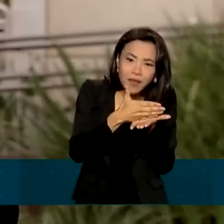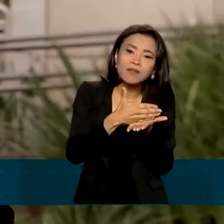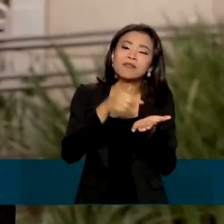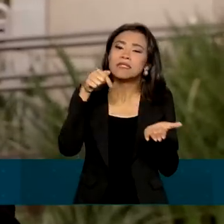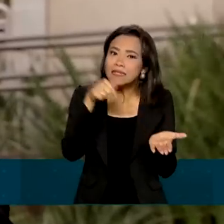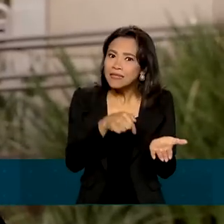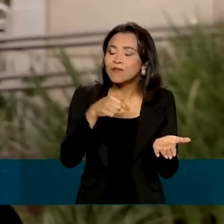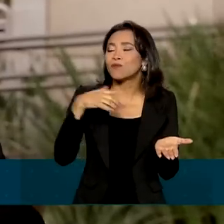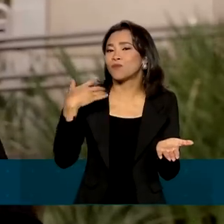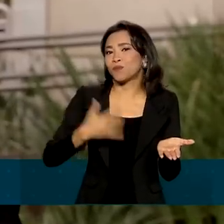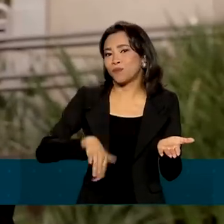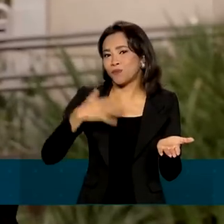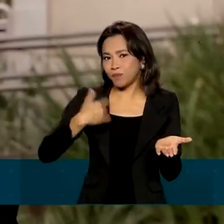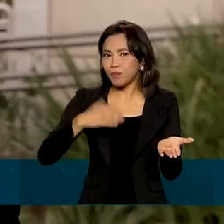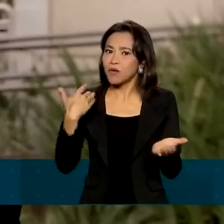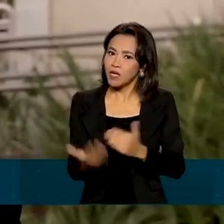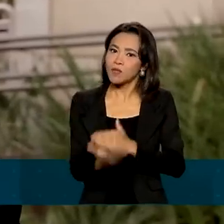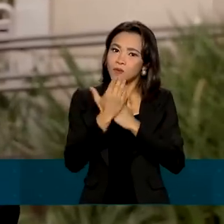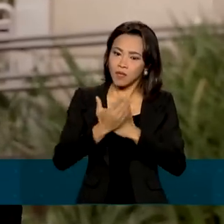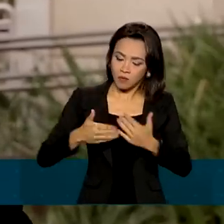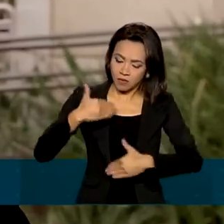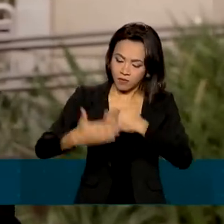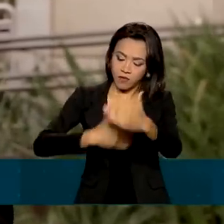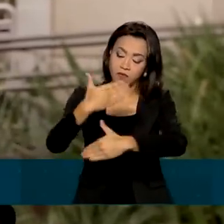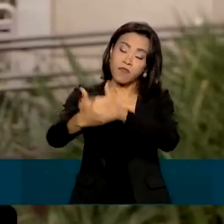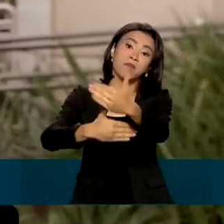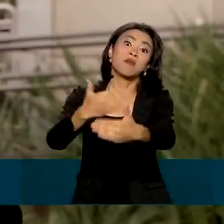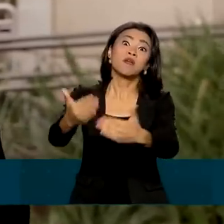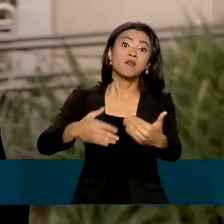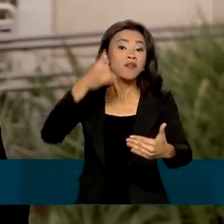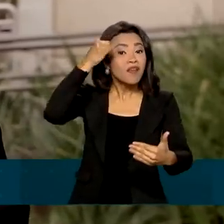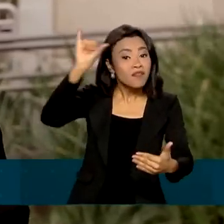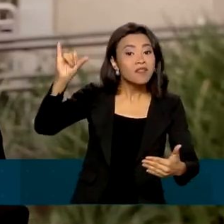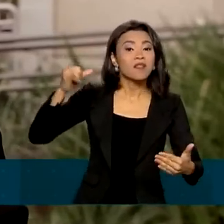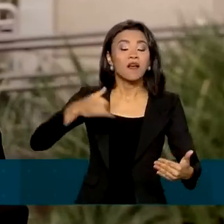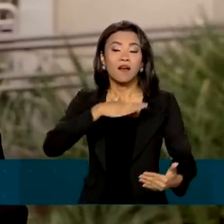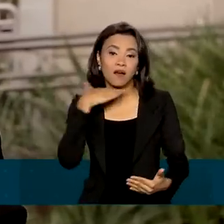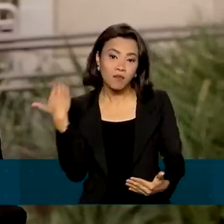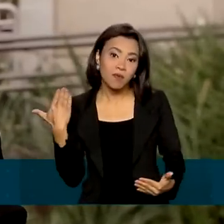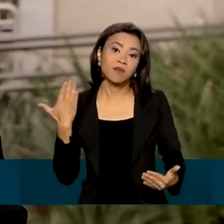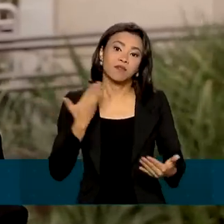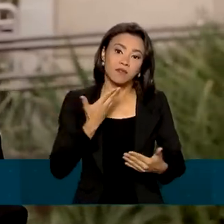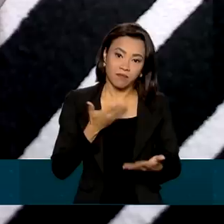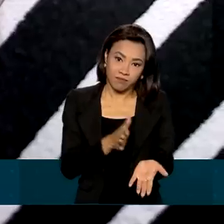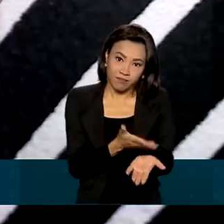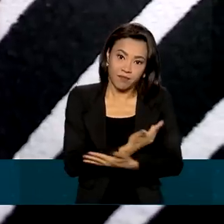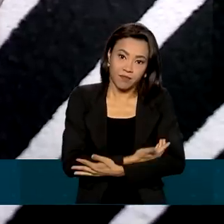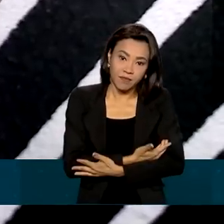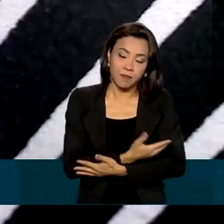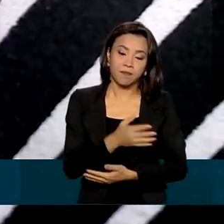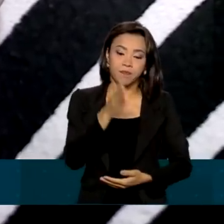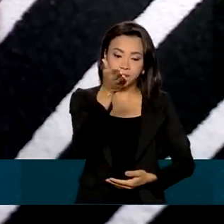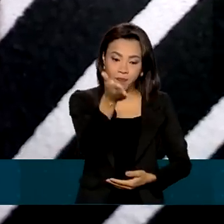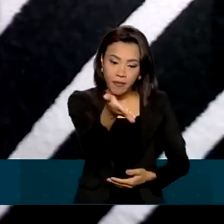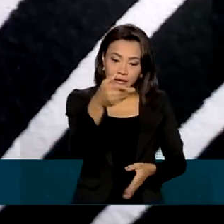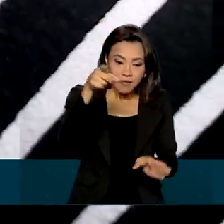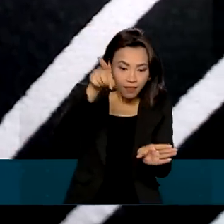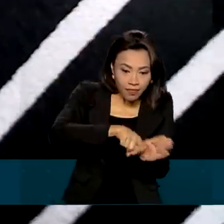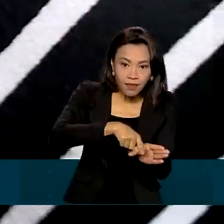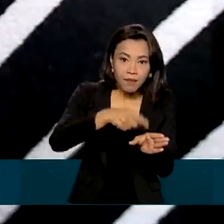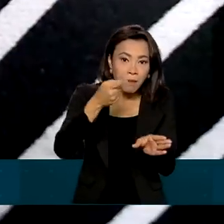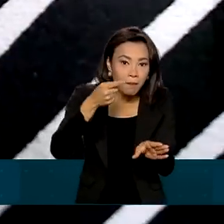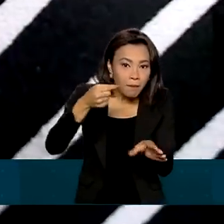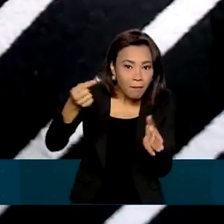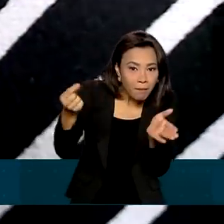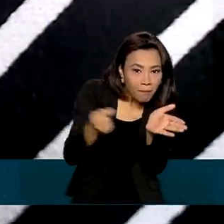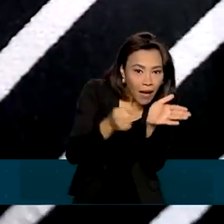diferença no desenvolvimento da criança e ainda evitar a mortalidade infantil. O teste do pezinho é